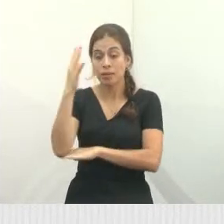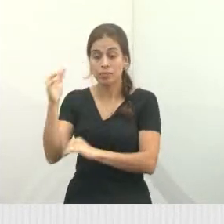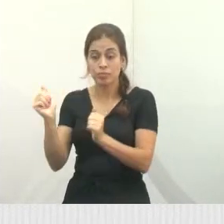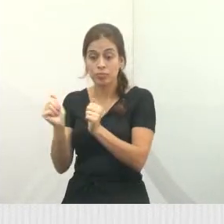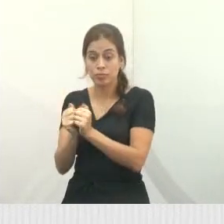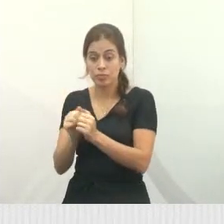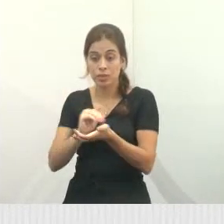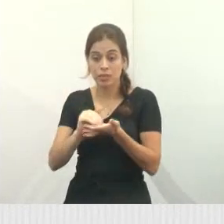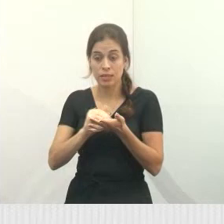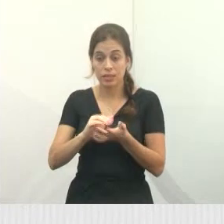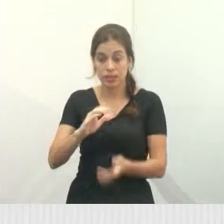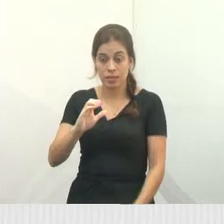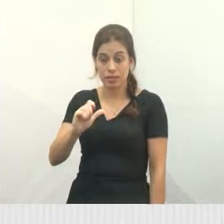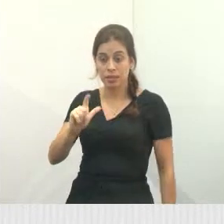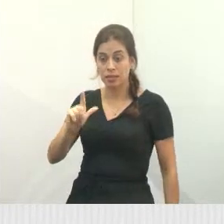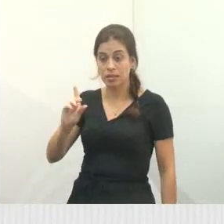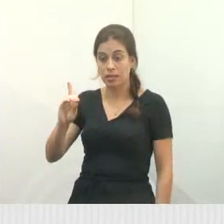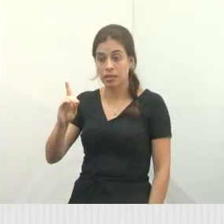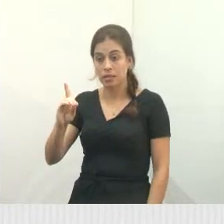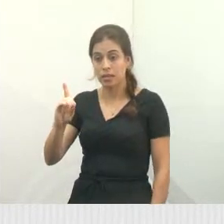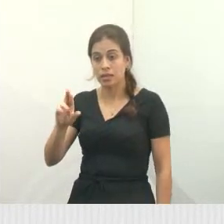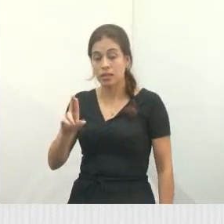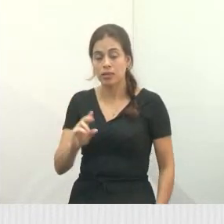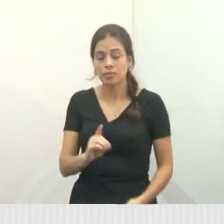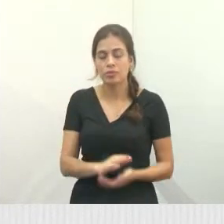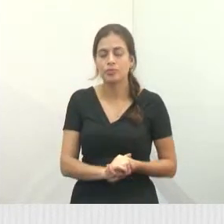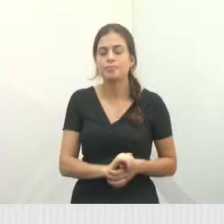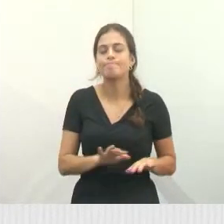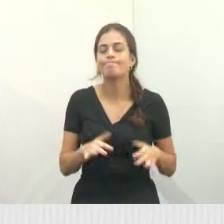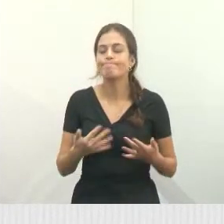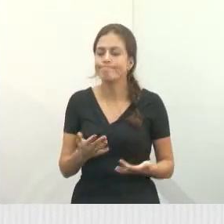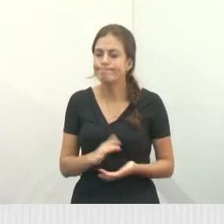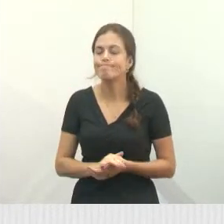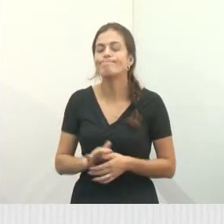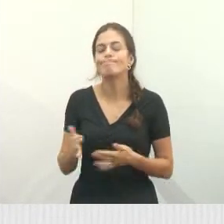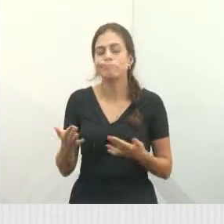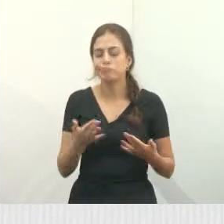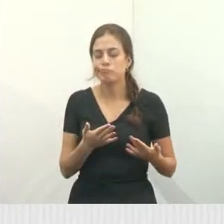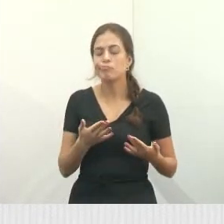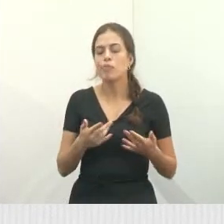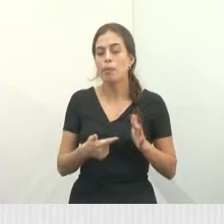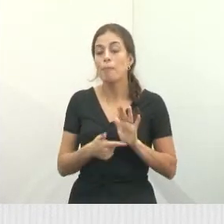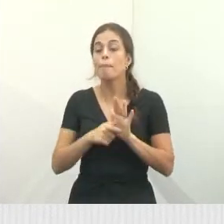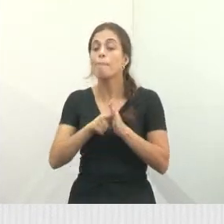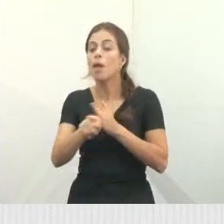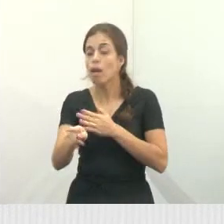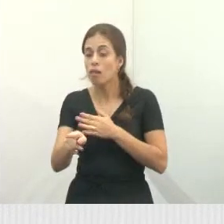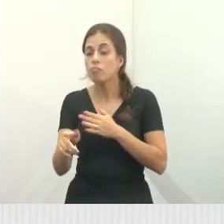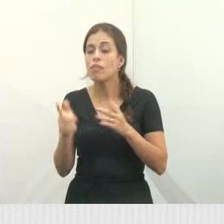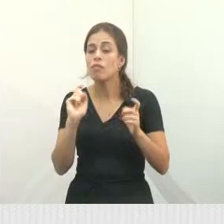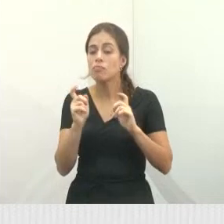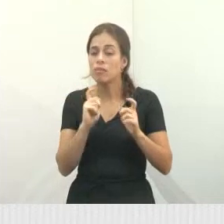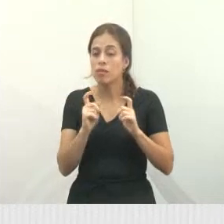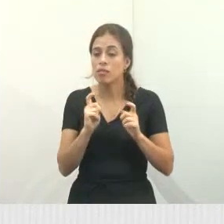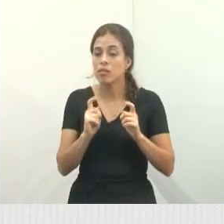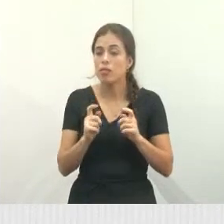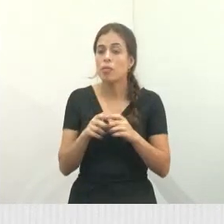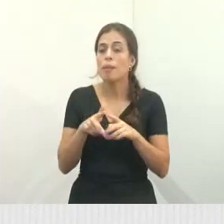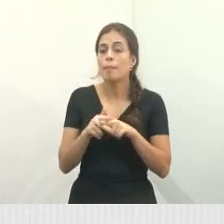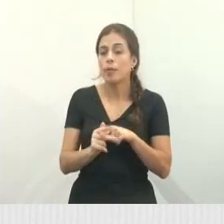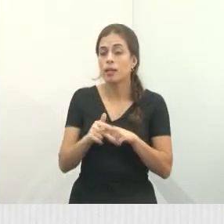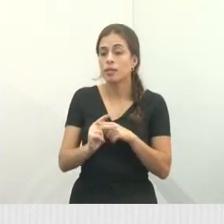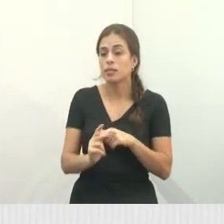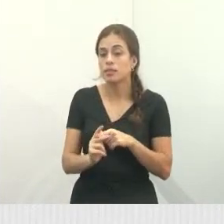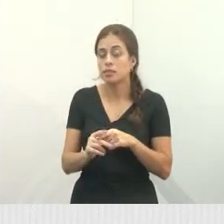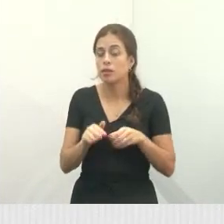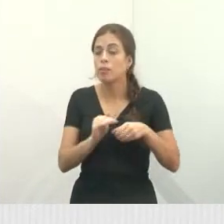Cloude, e entender como que está esse cronograma. Então esse vereador vai estar aí levantando essa questão, nessa sessão, sobre a manutenção de